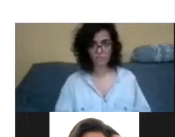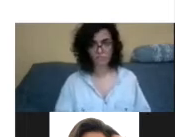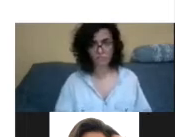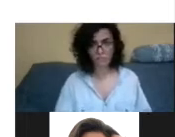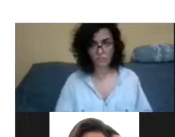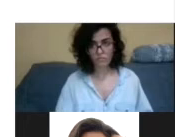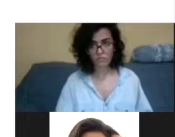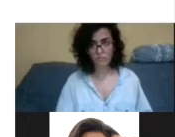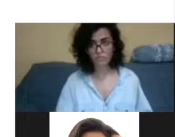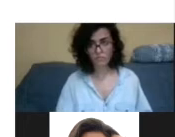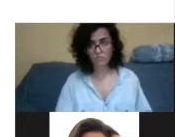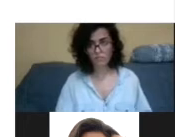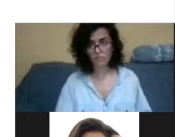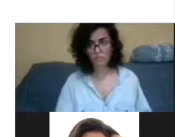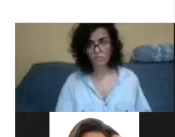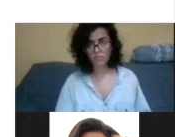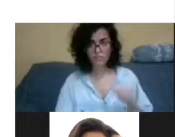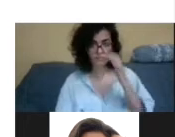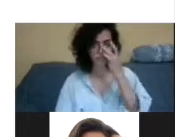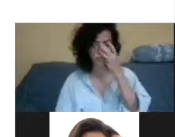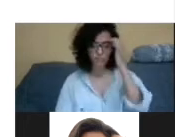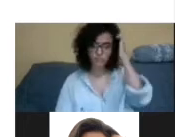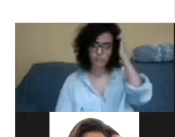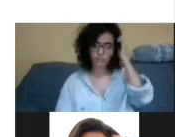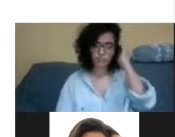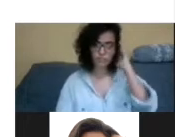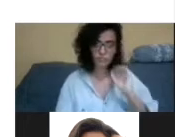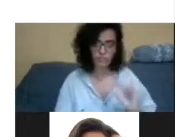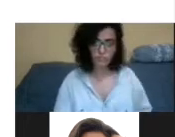para os canais e para os recursos já nos...